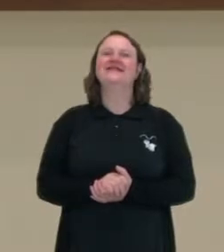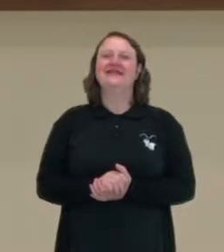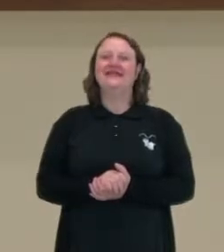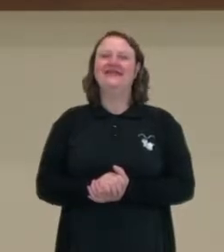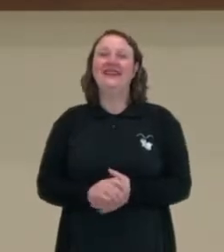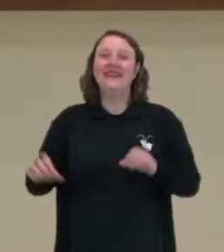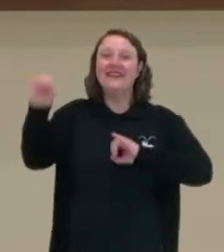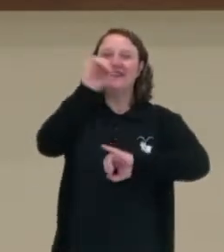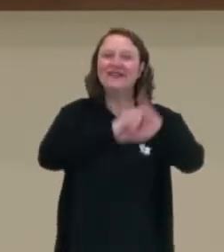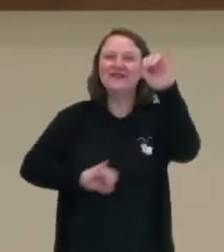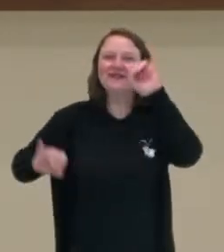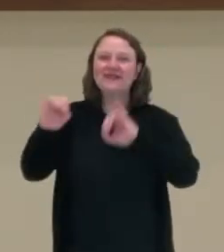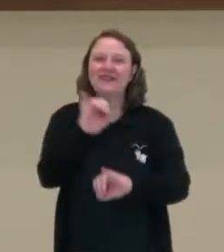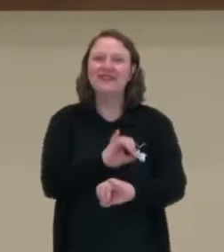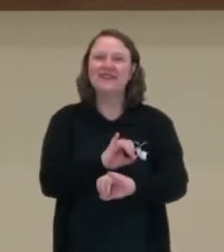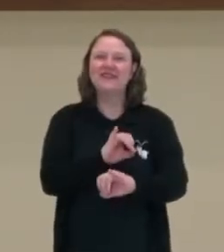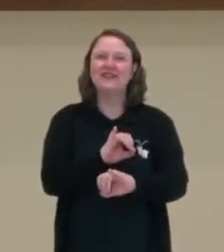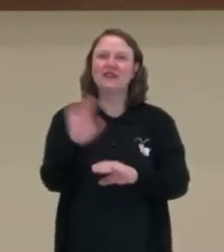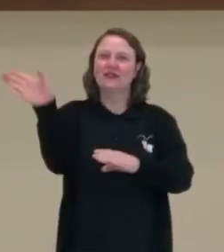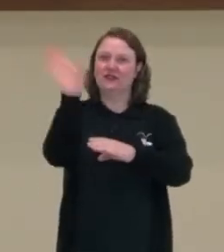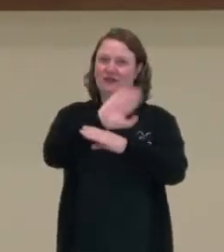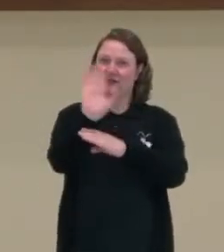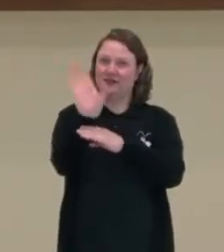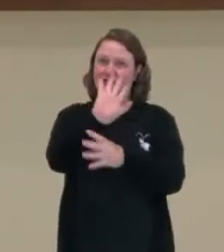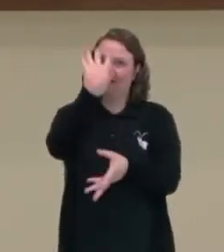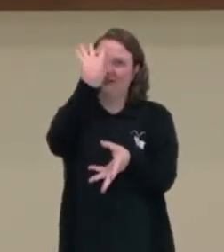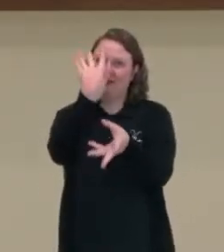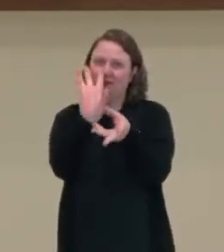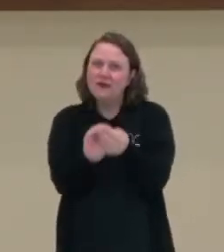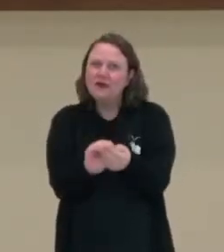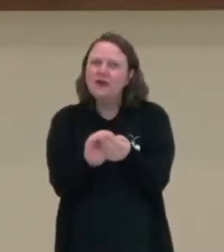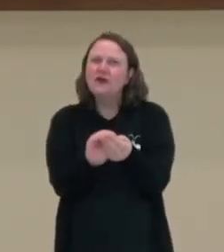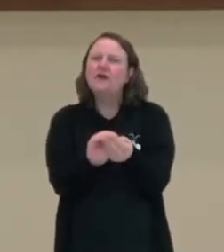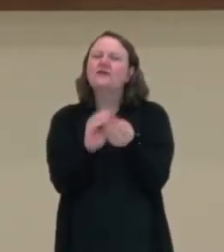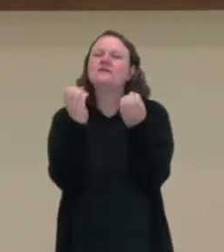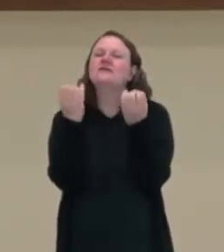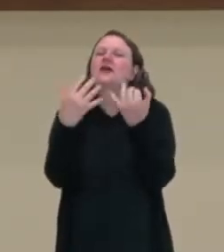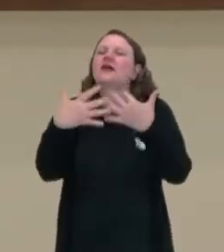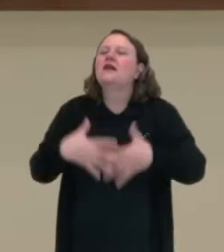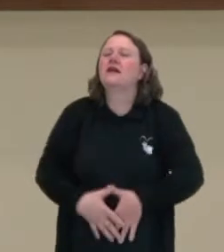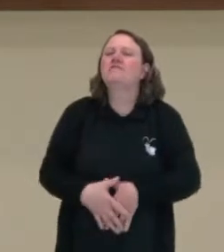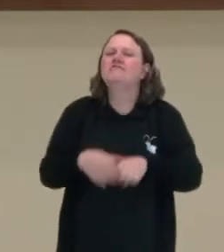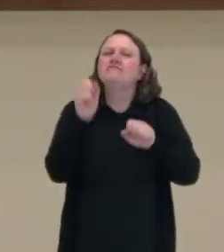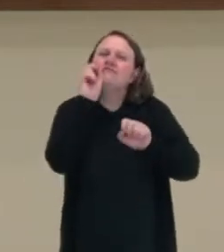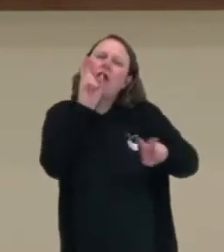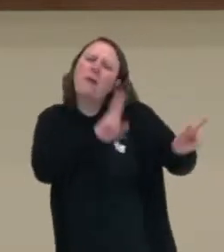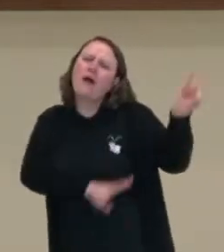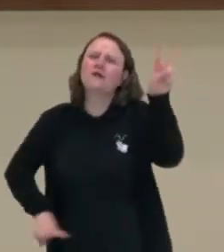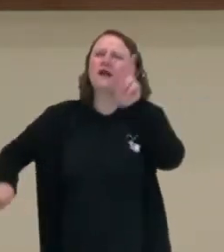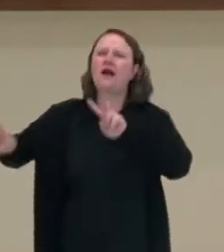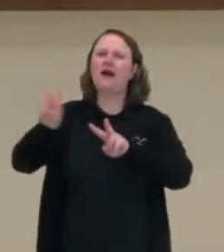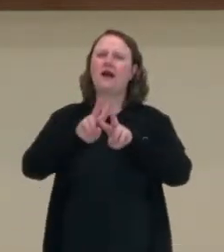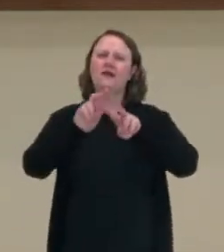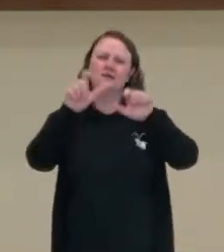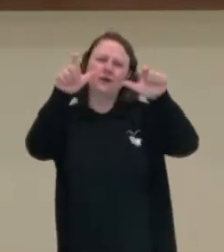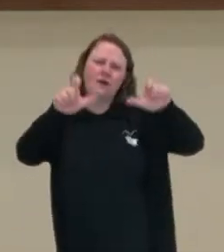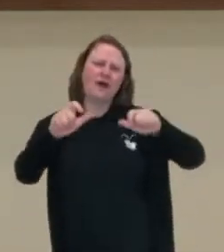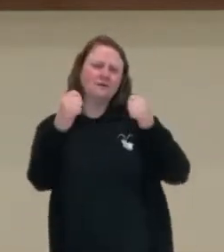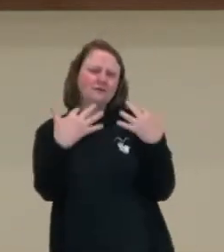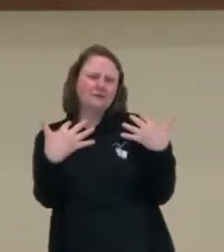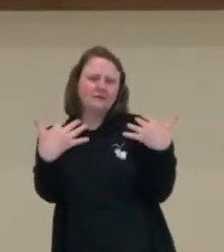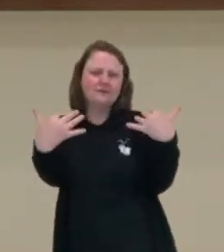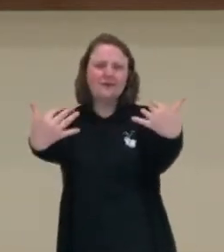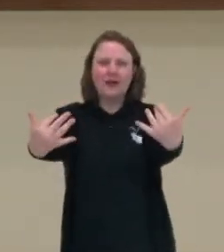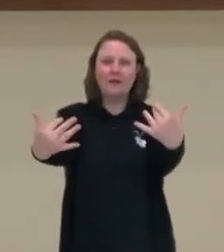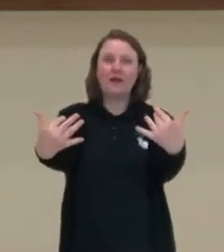Olá! Nesse vídeo nós iremos falar sobre a paisagem na arte. Quando será que o